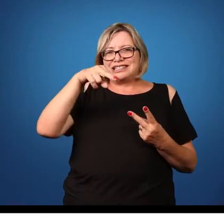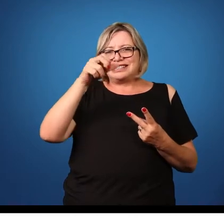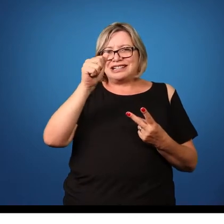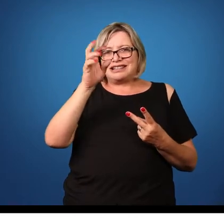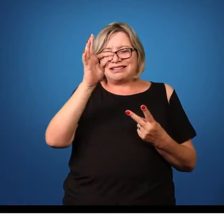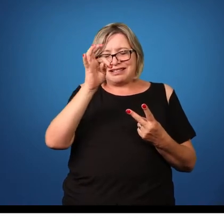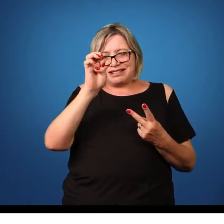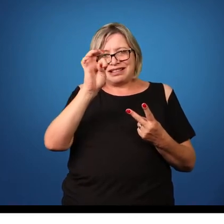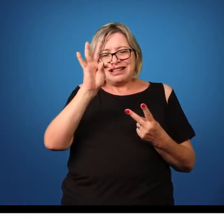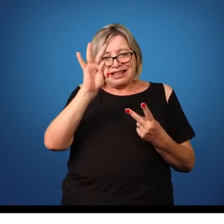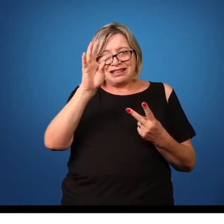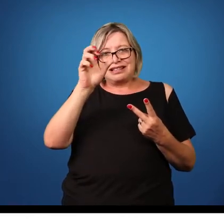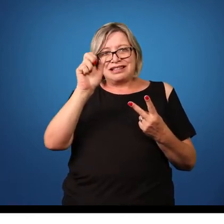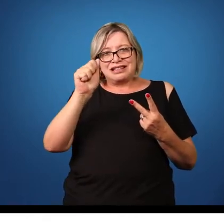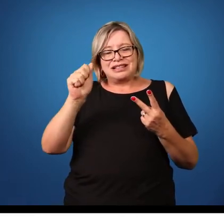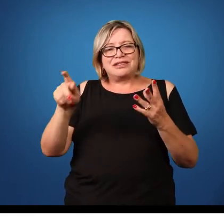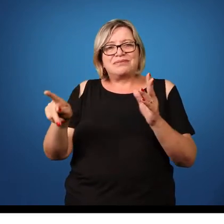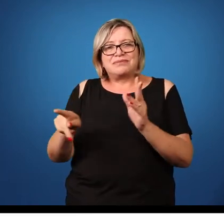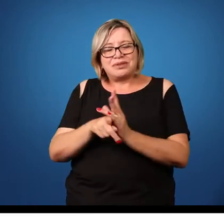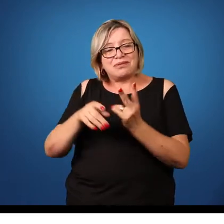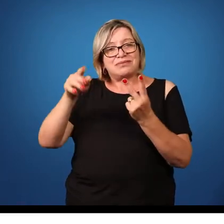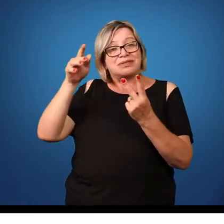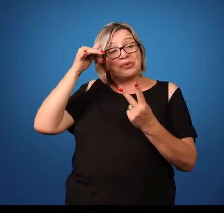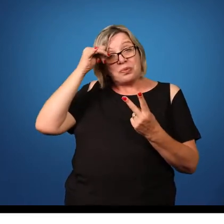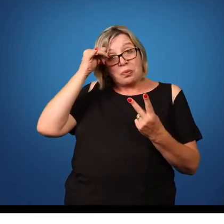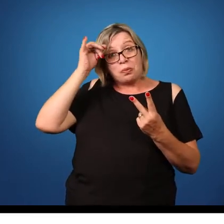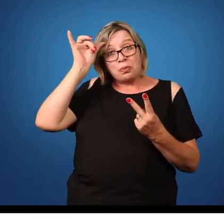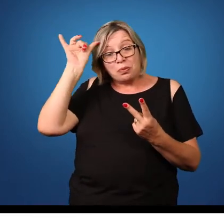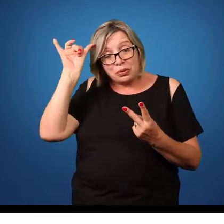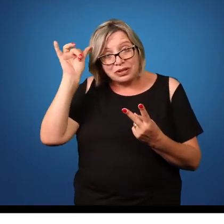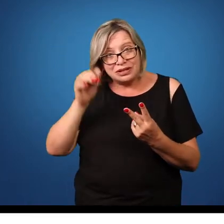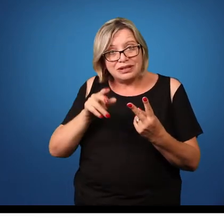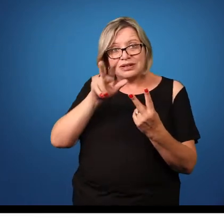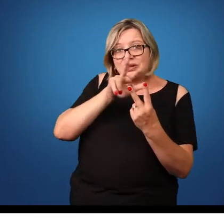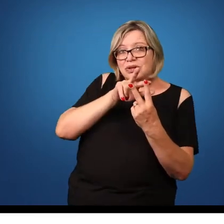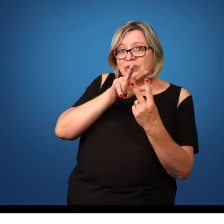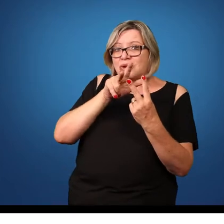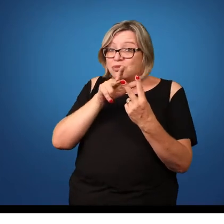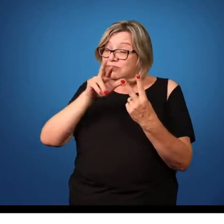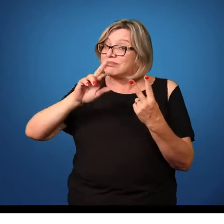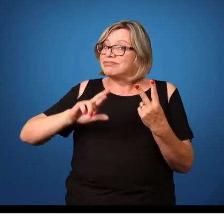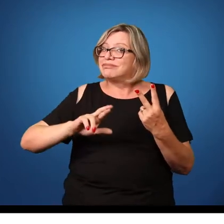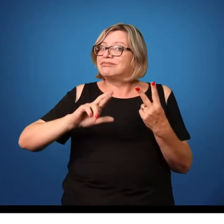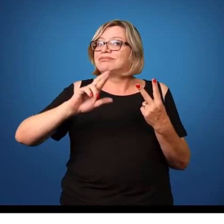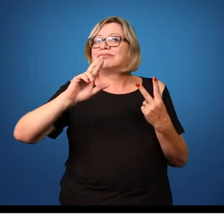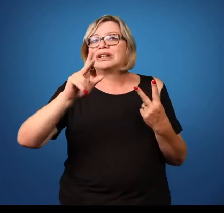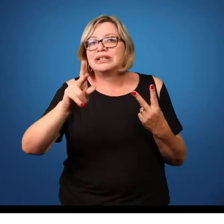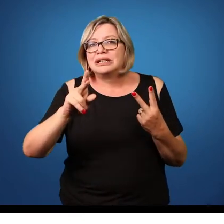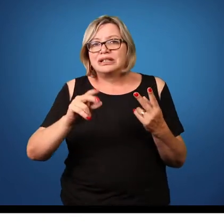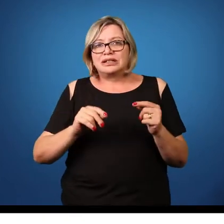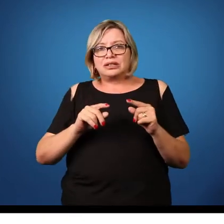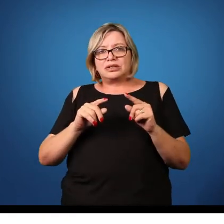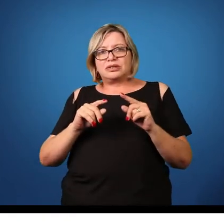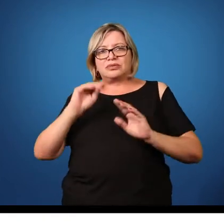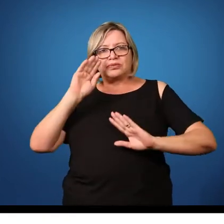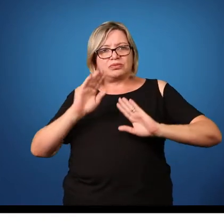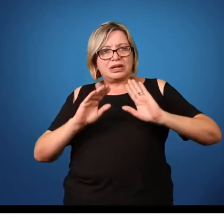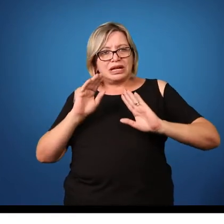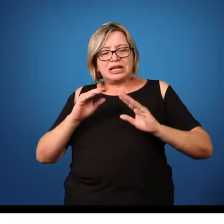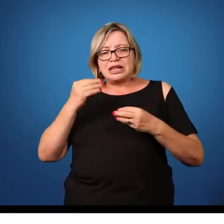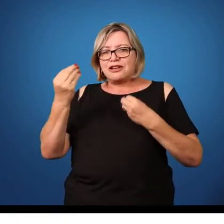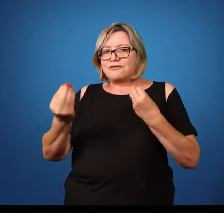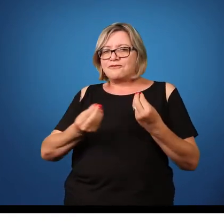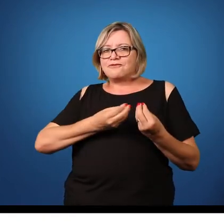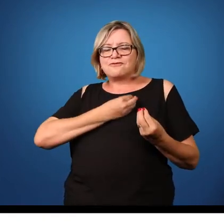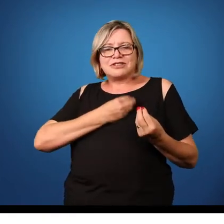parasita de bovinos. Embora exista essa pequena diferença aí, a questão do ciclo